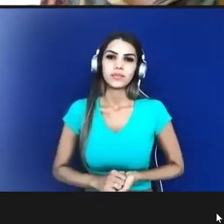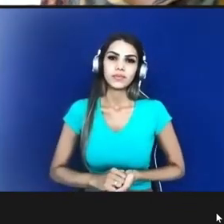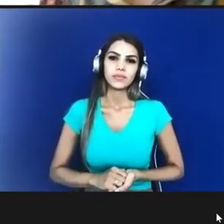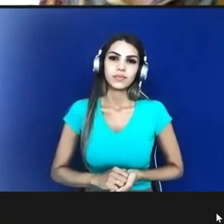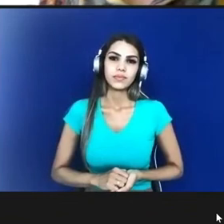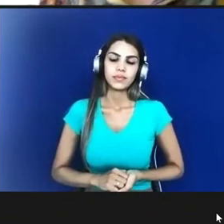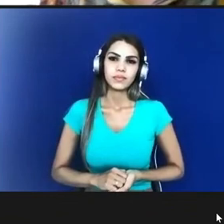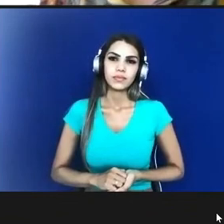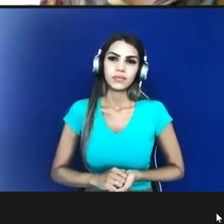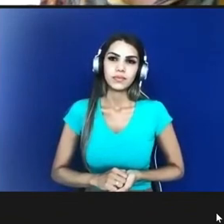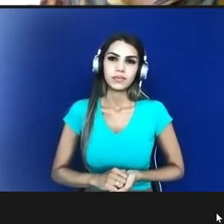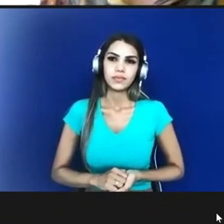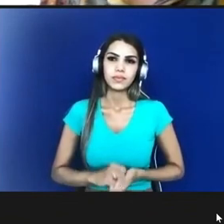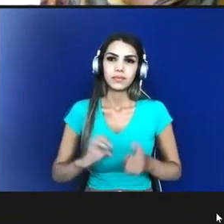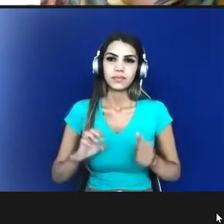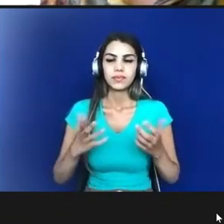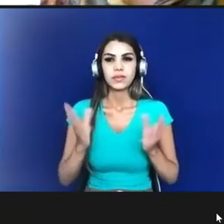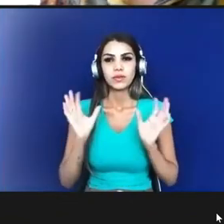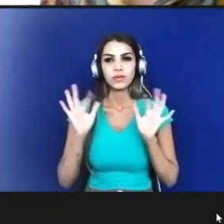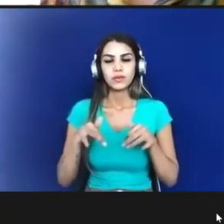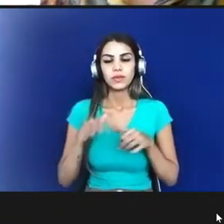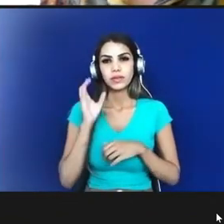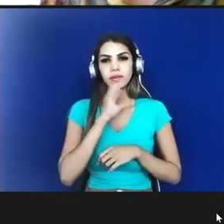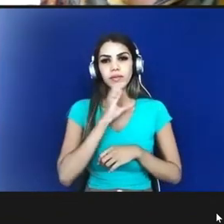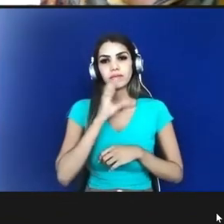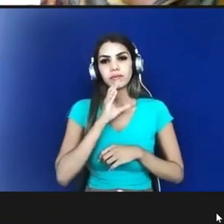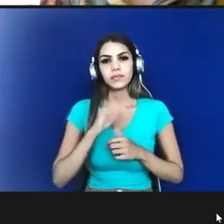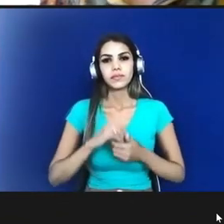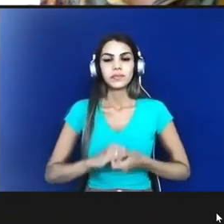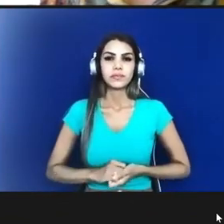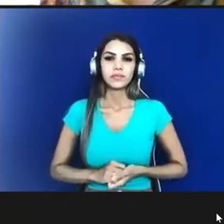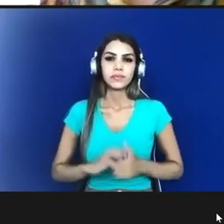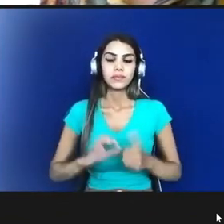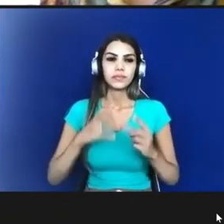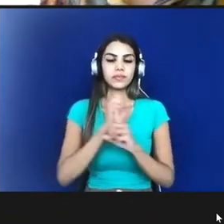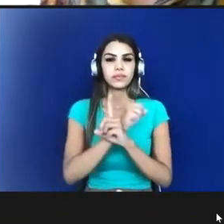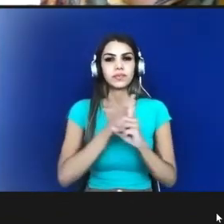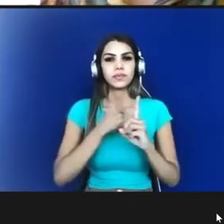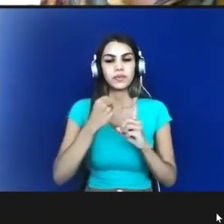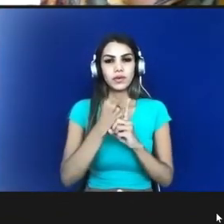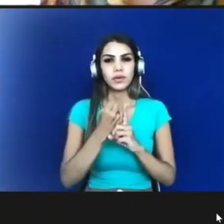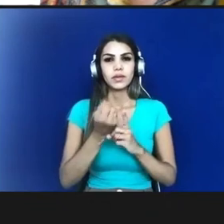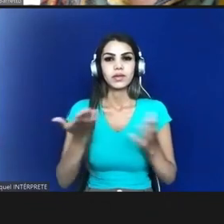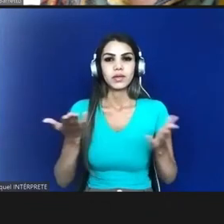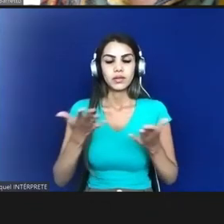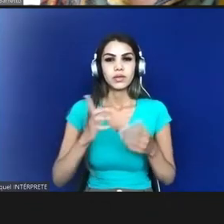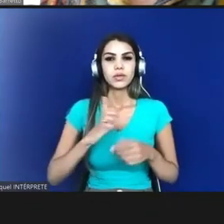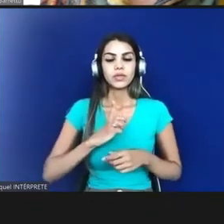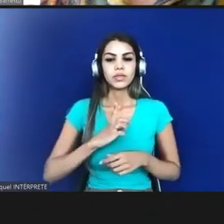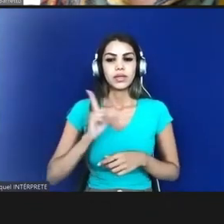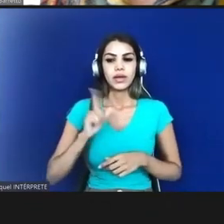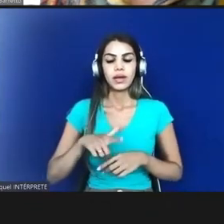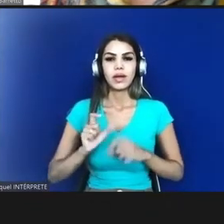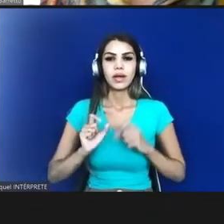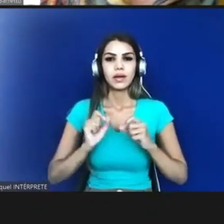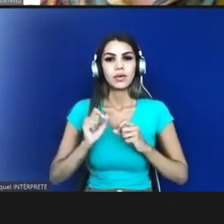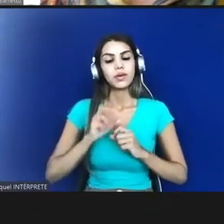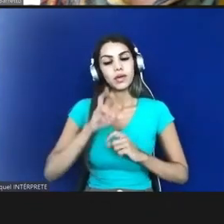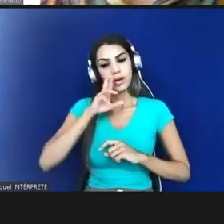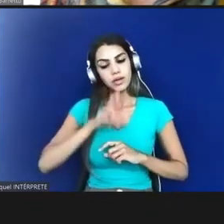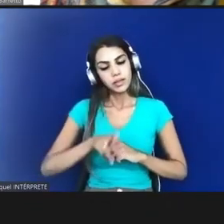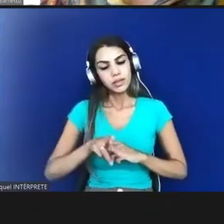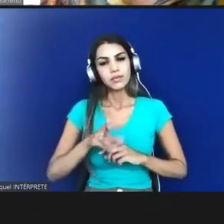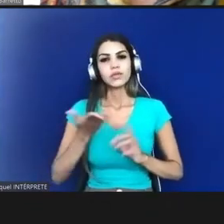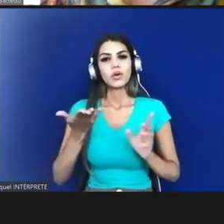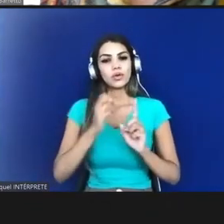Encerrando então muito rapidinho essa sociedade que nós temos então que é a resposta né que nos